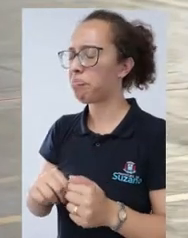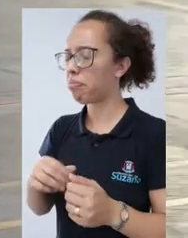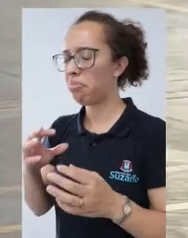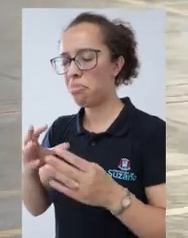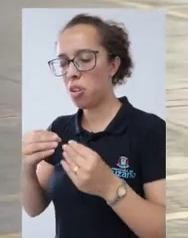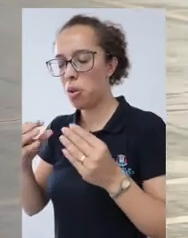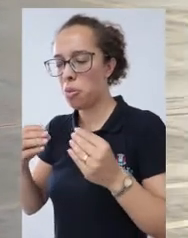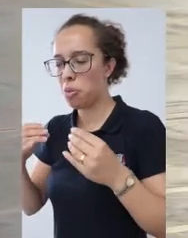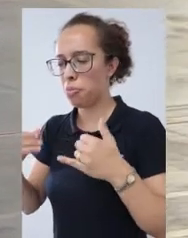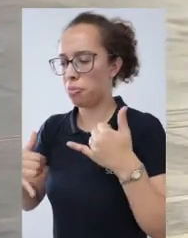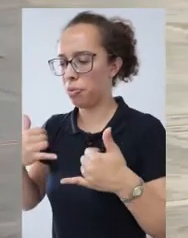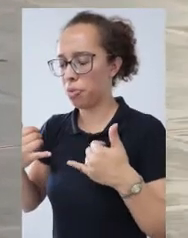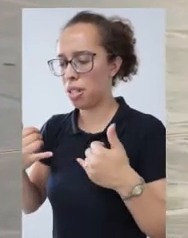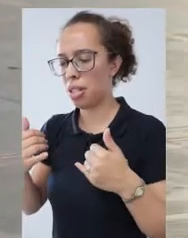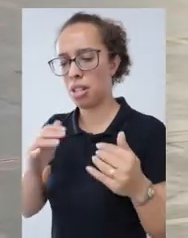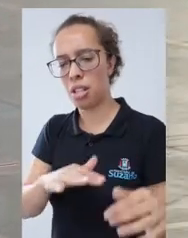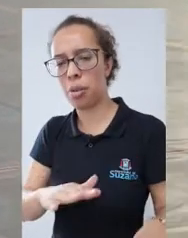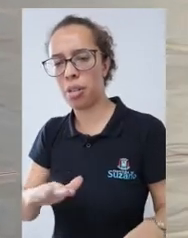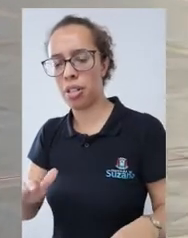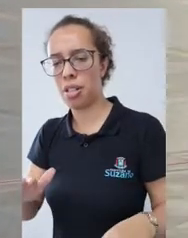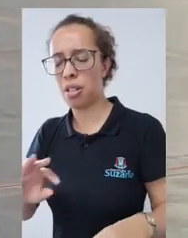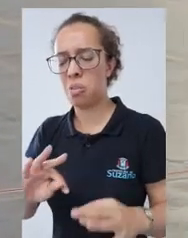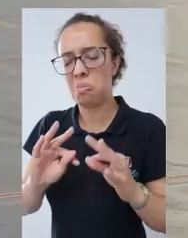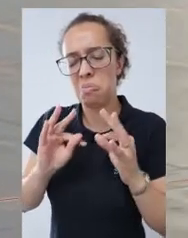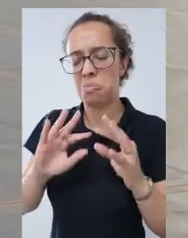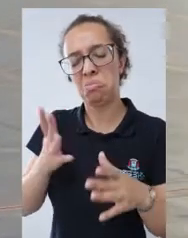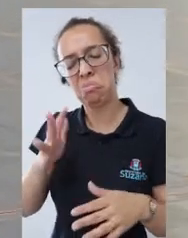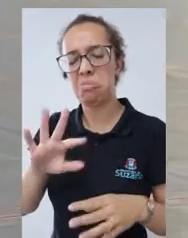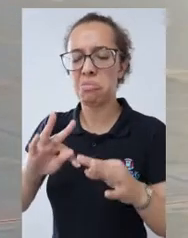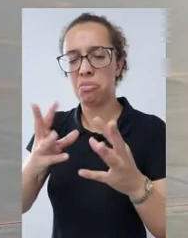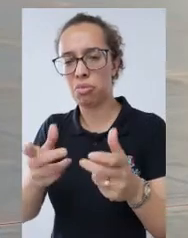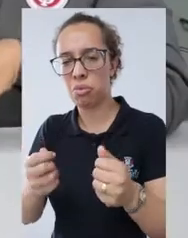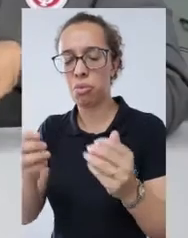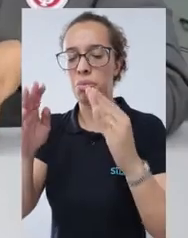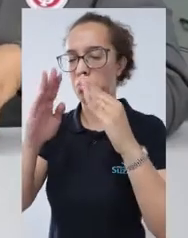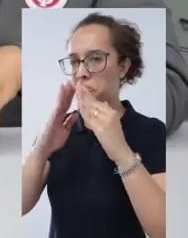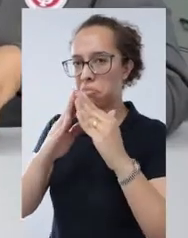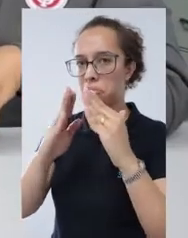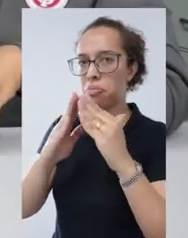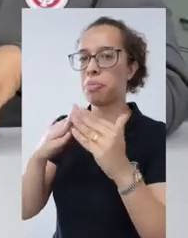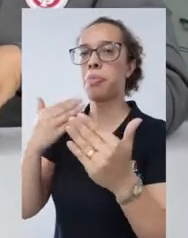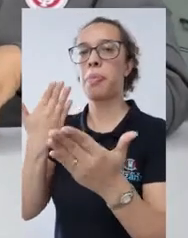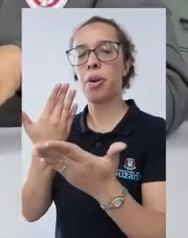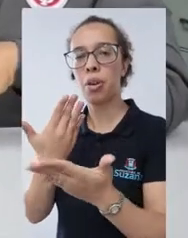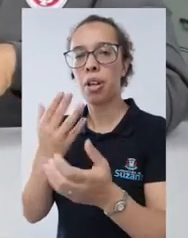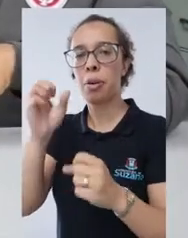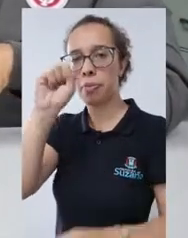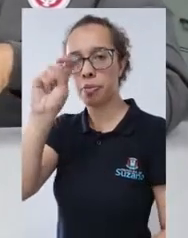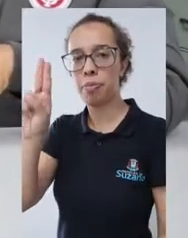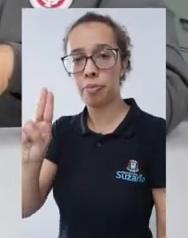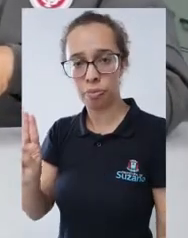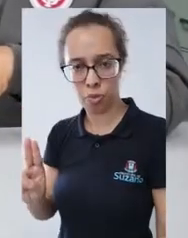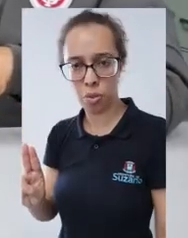atividade para nossas crianças dos sociais, daquelas atividades que nós temos aqui dentro da cidade hoje.